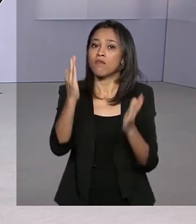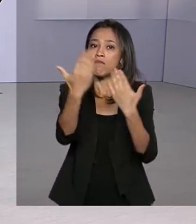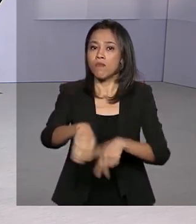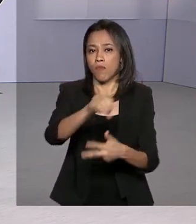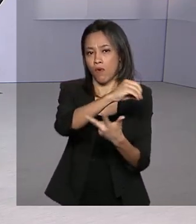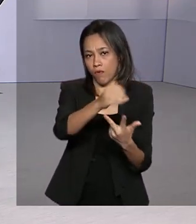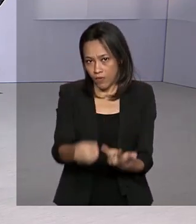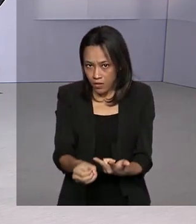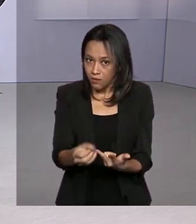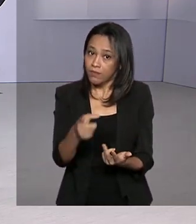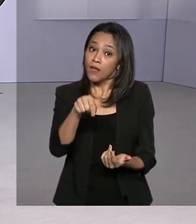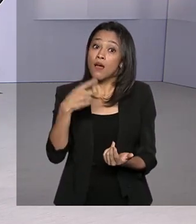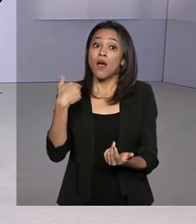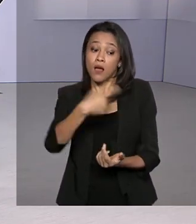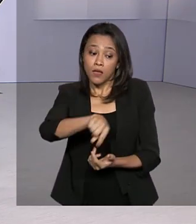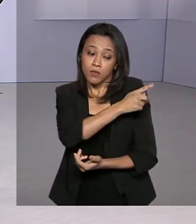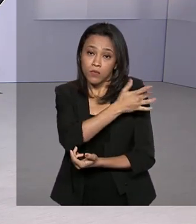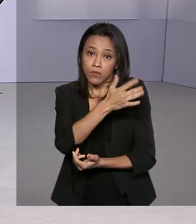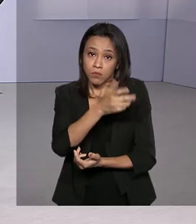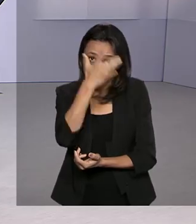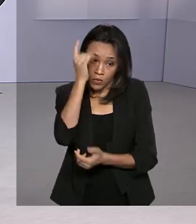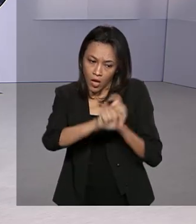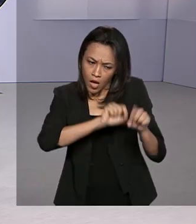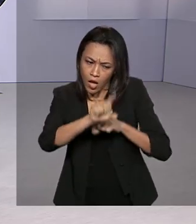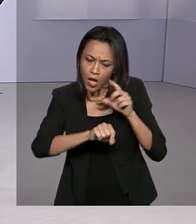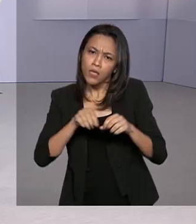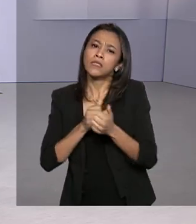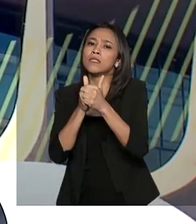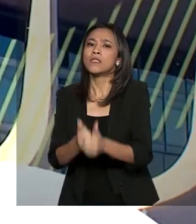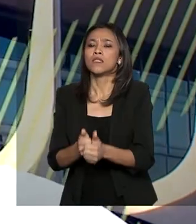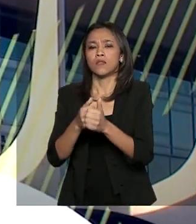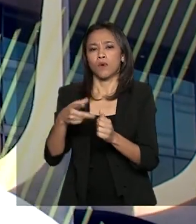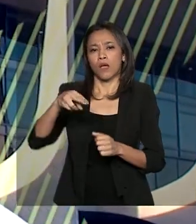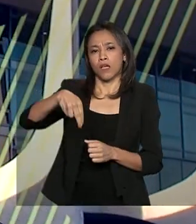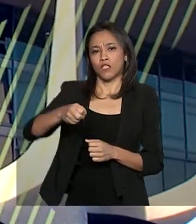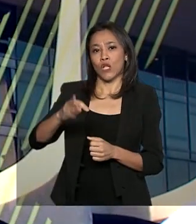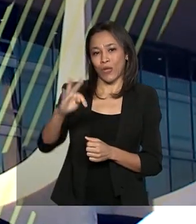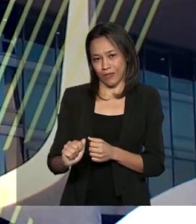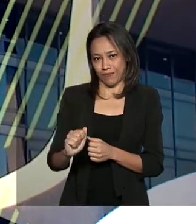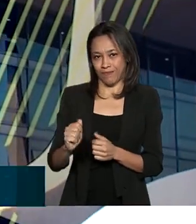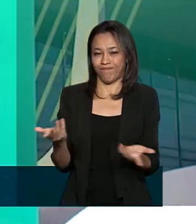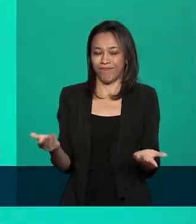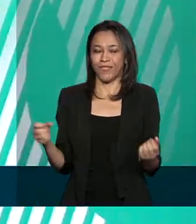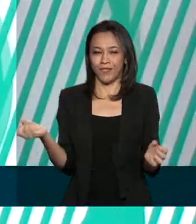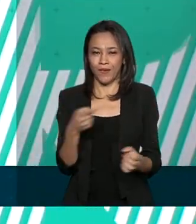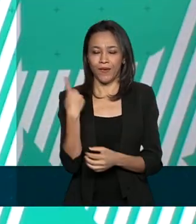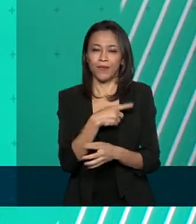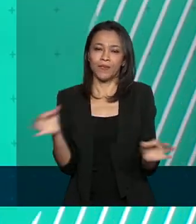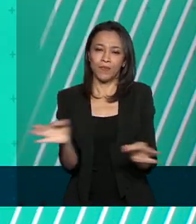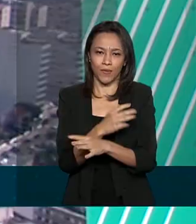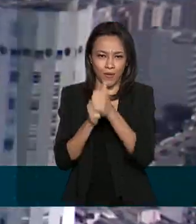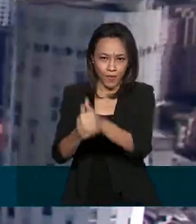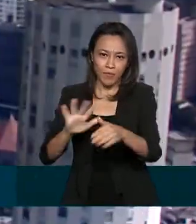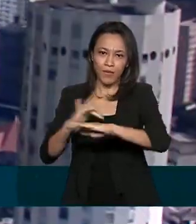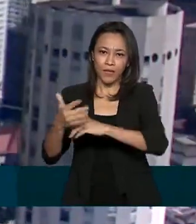Os candidatos são selecionados de acordo com as notas no exame. A gente fica por aqui. Nos acompanhe também pelas